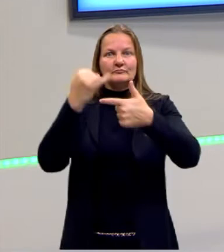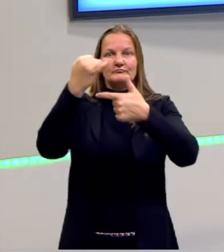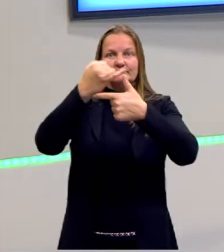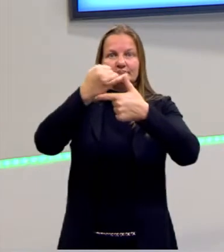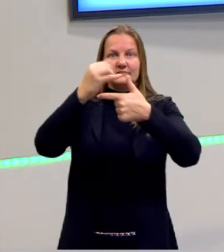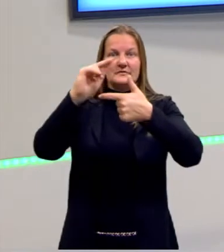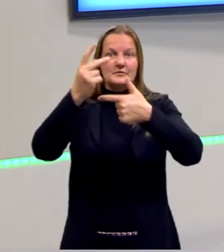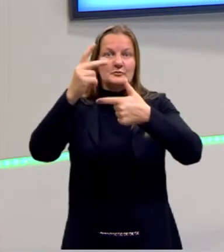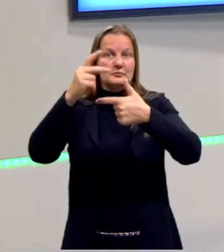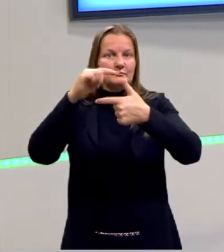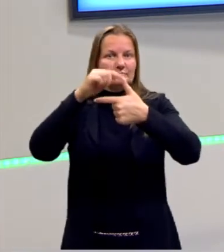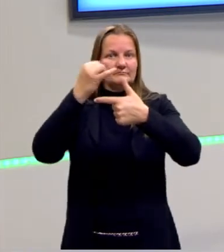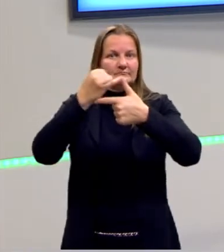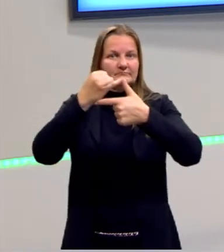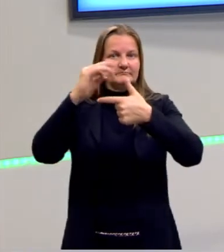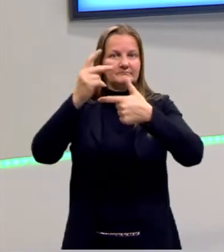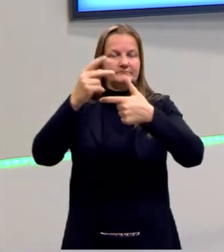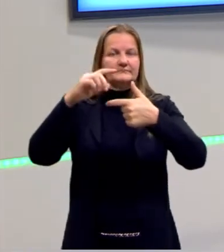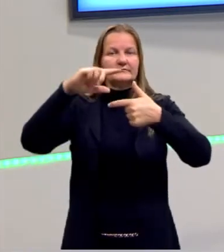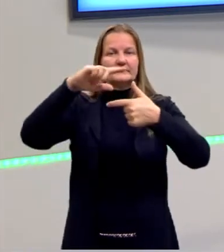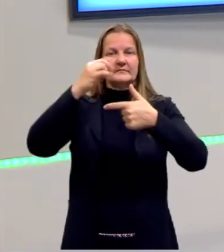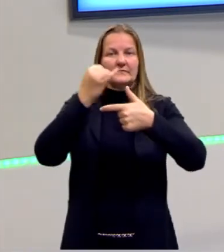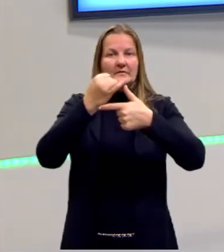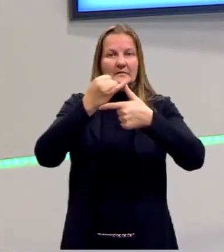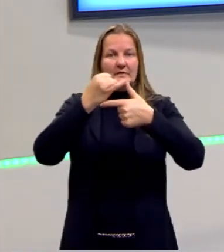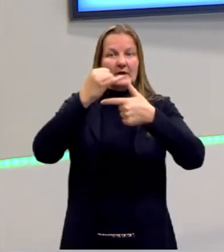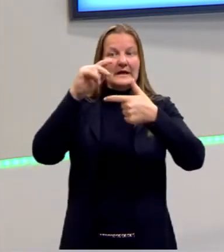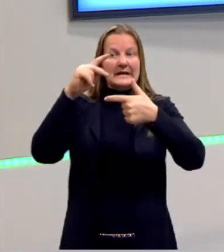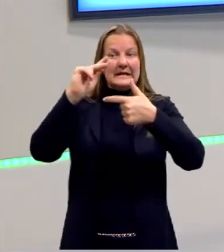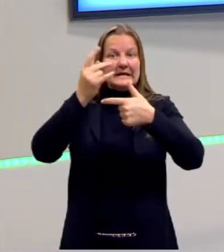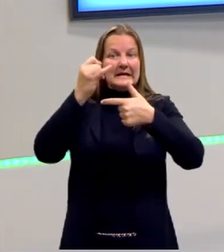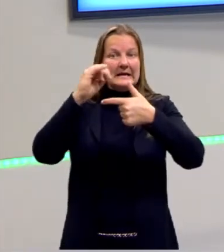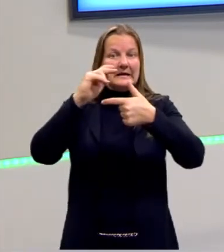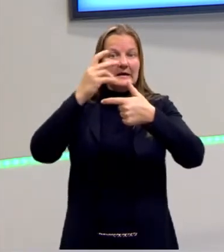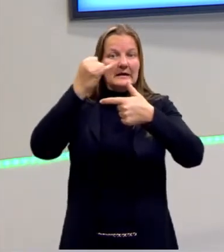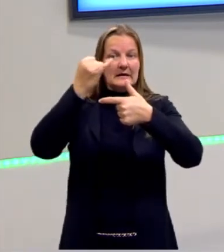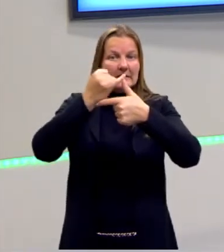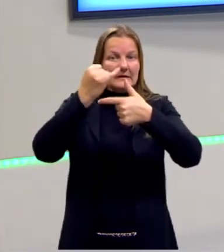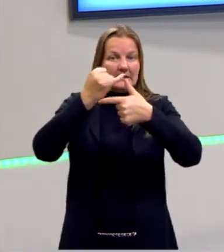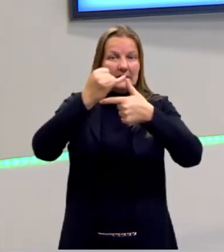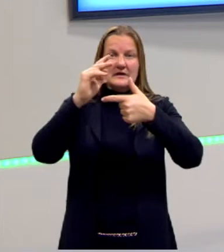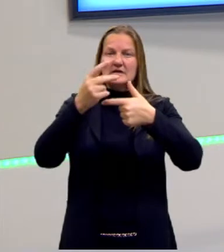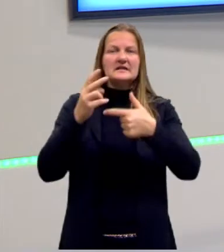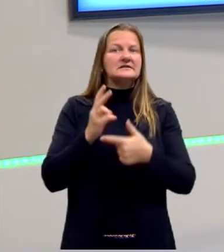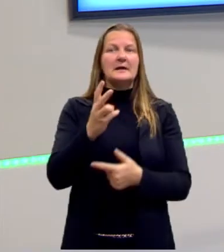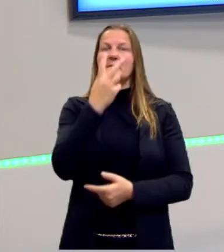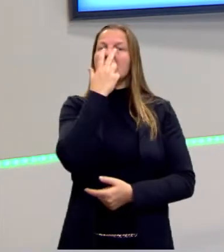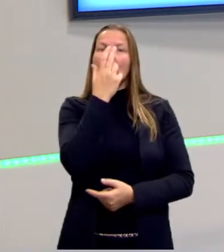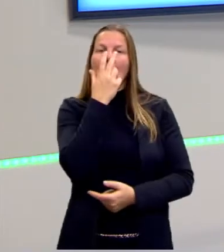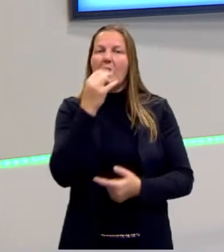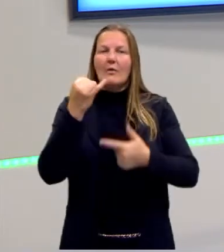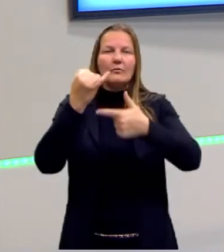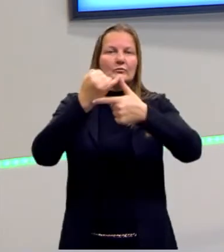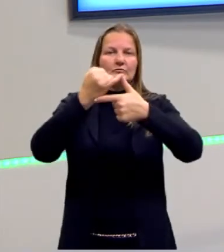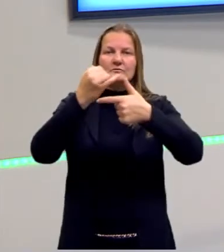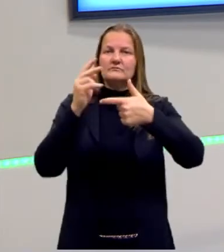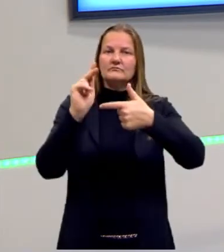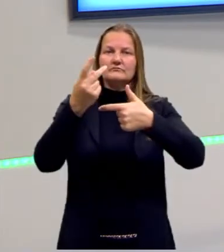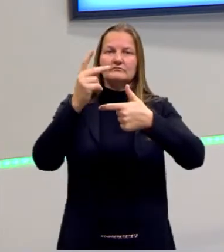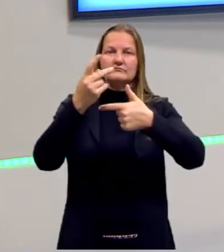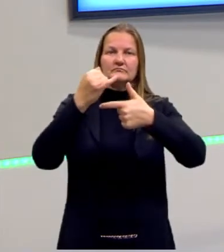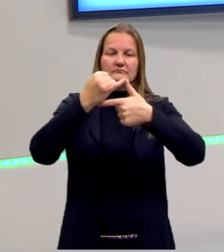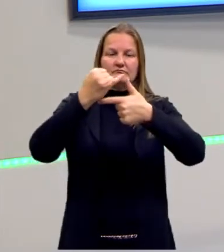trigonométricas, junto com a hipotenusa. Mas essa, então, ela nunca muda, né? A hipotenusa permanece sendo sempre